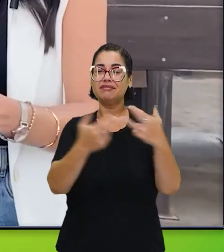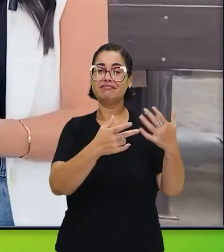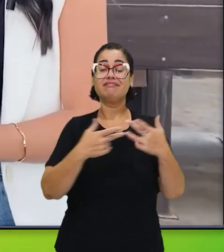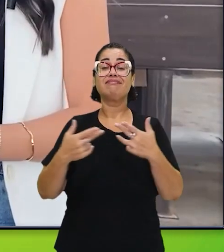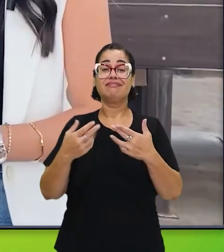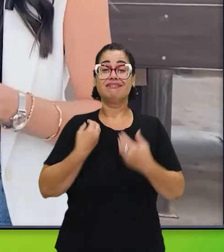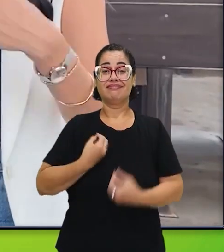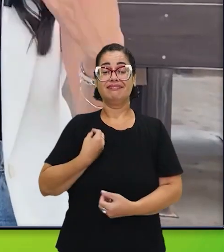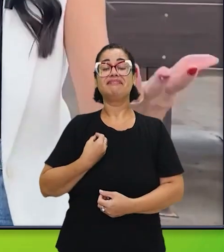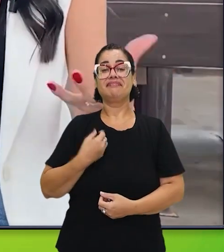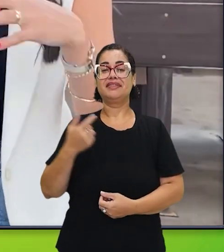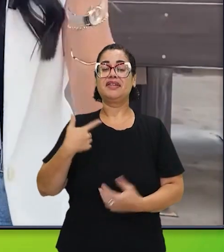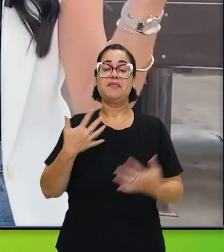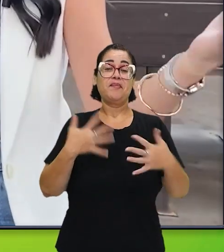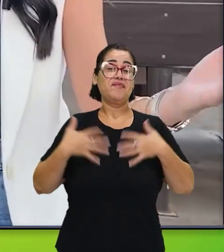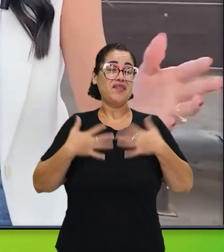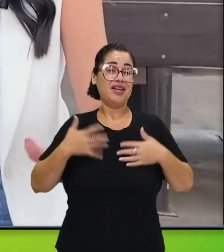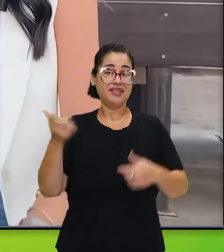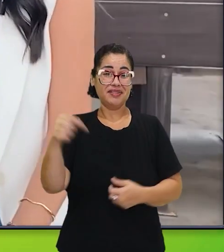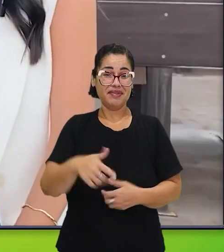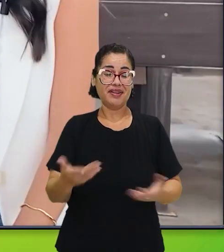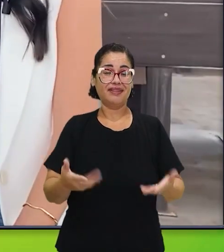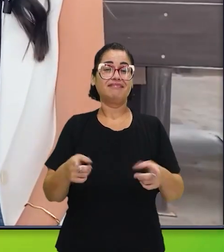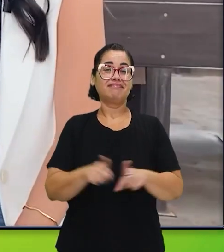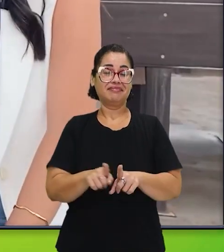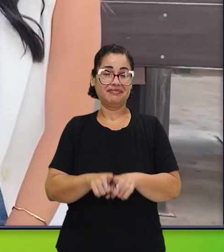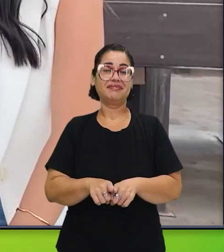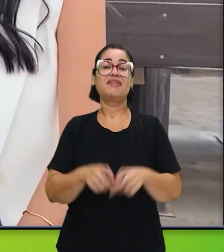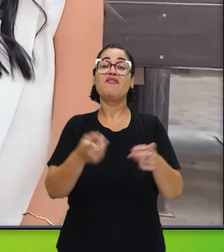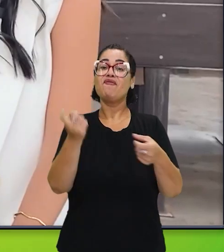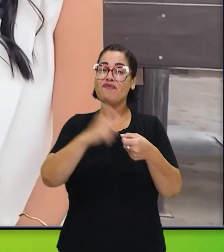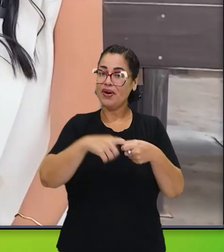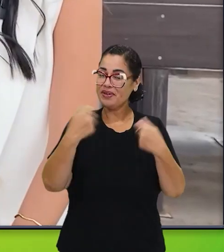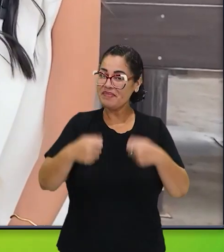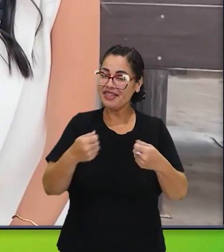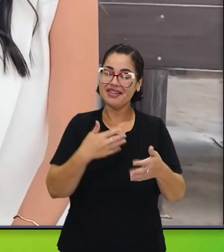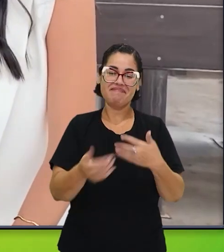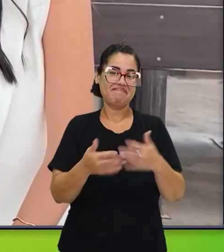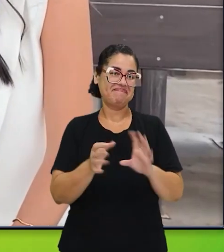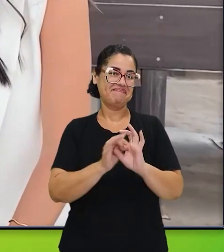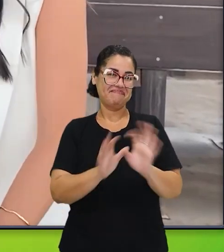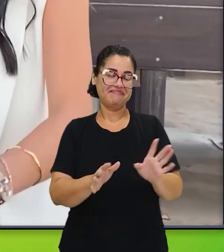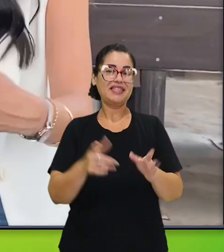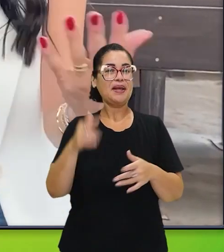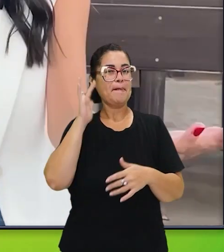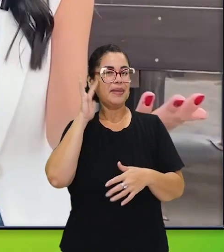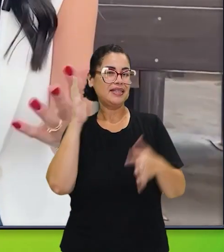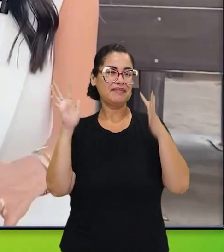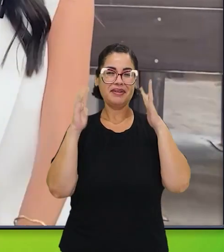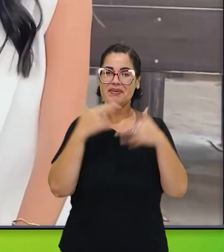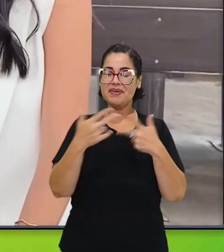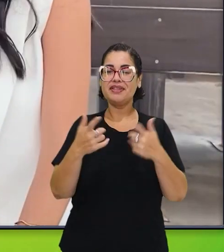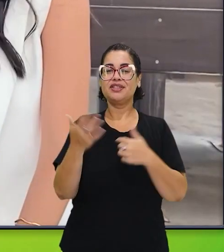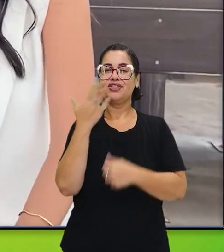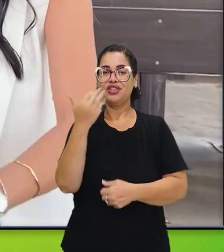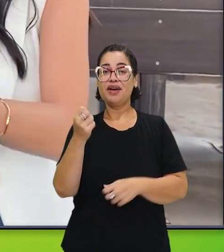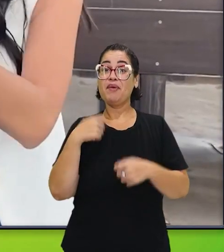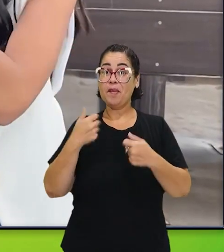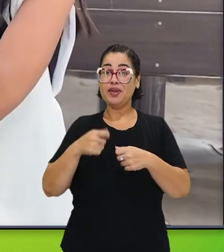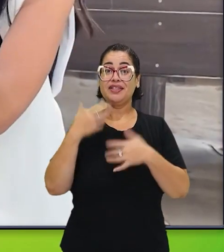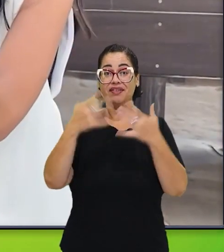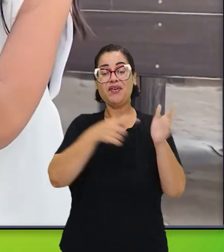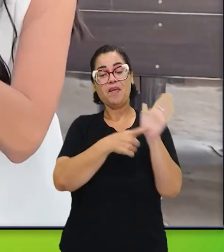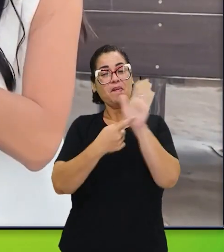diferente na rua, em casa, na comunidade que eles vivem. E a gente tá muito feliz de receber vocês aqui, voltem sempre pra precisar.